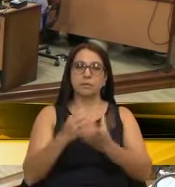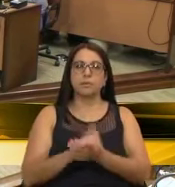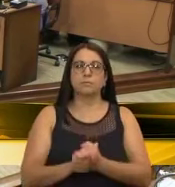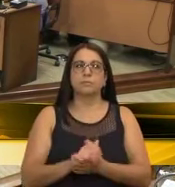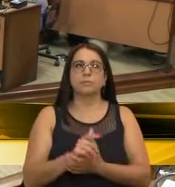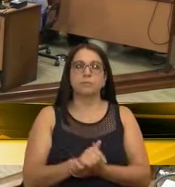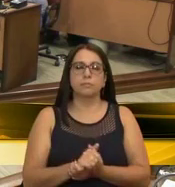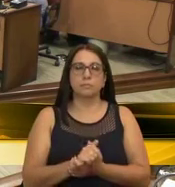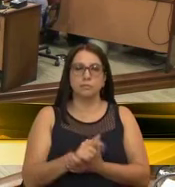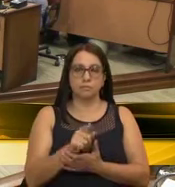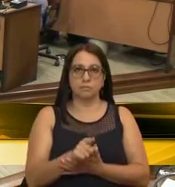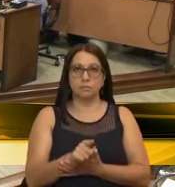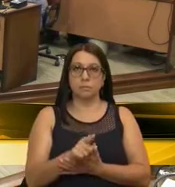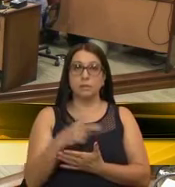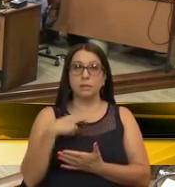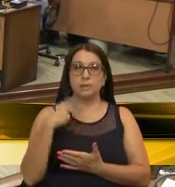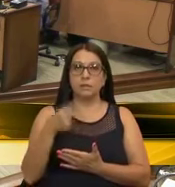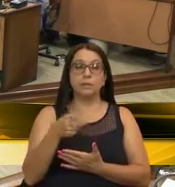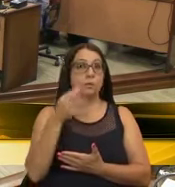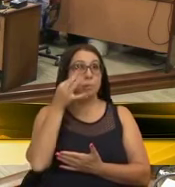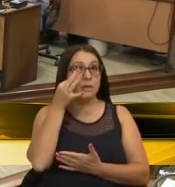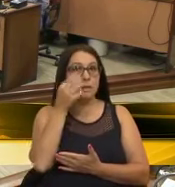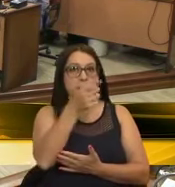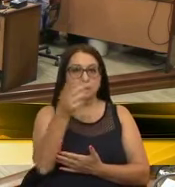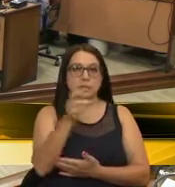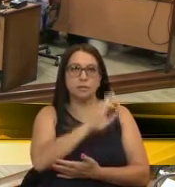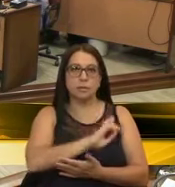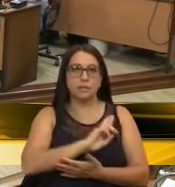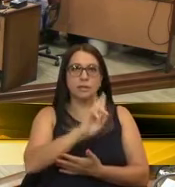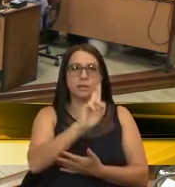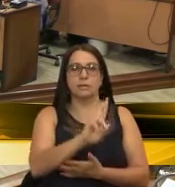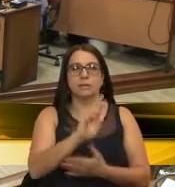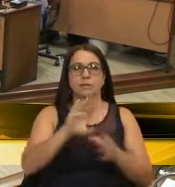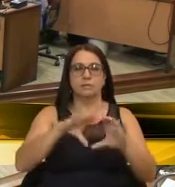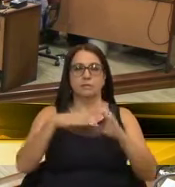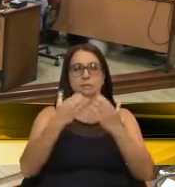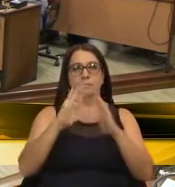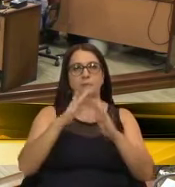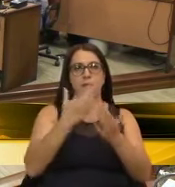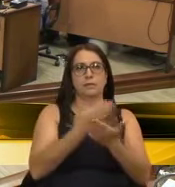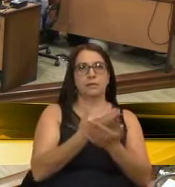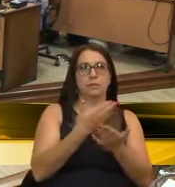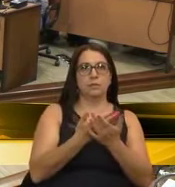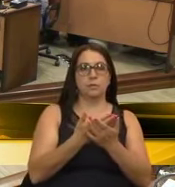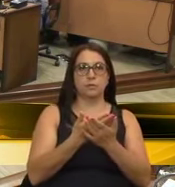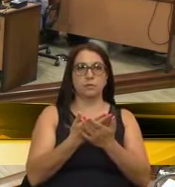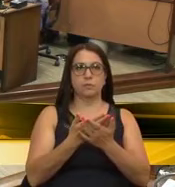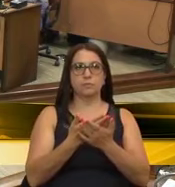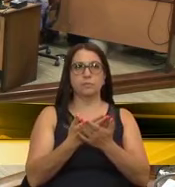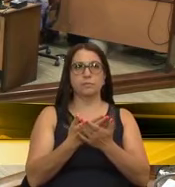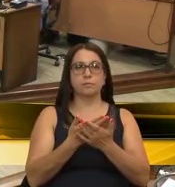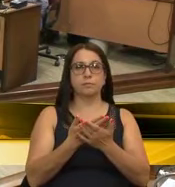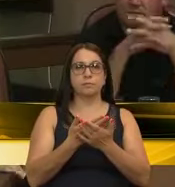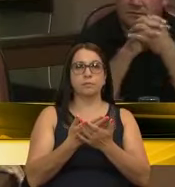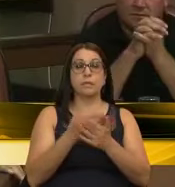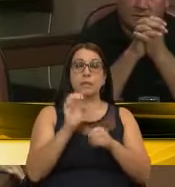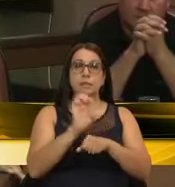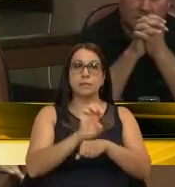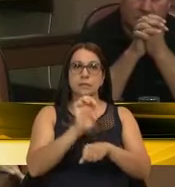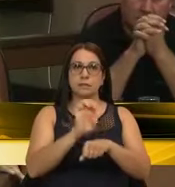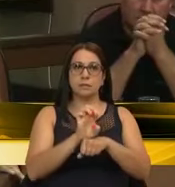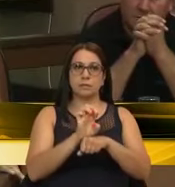breve saudação aos estudantes aqui que estão presentes, representando a comunidade escolar do Colégio Estadual